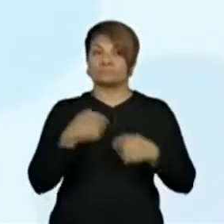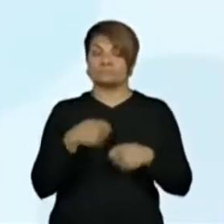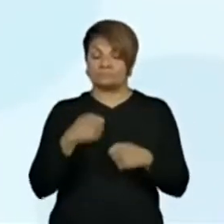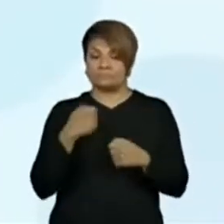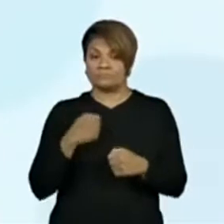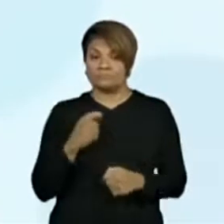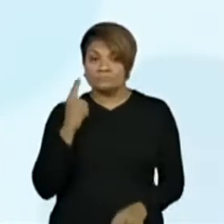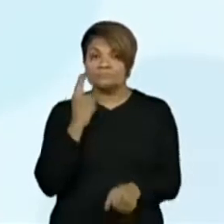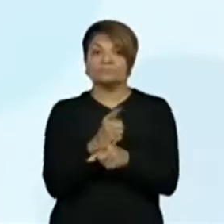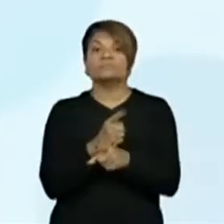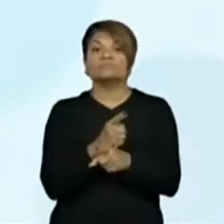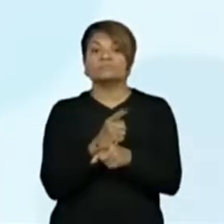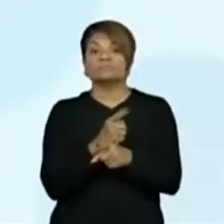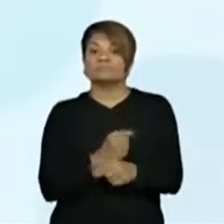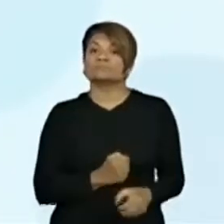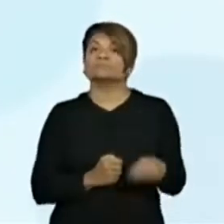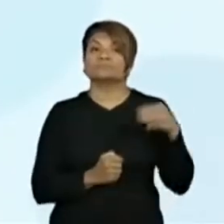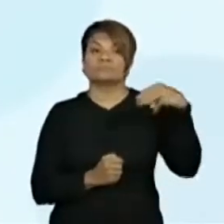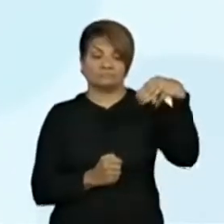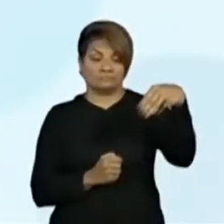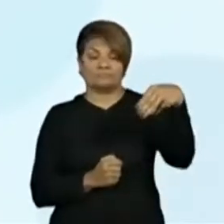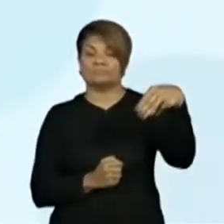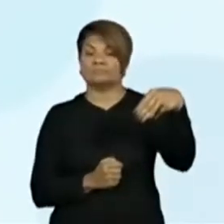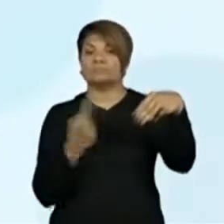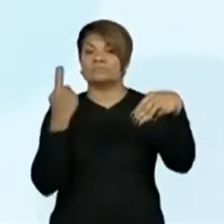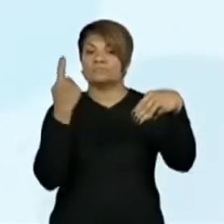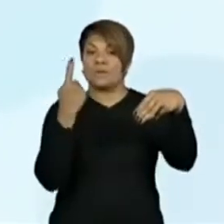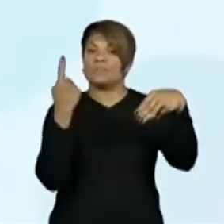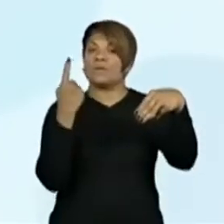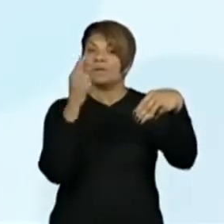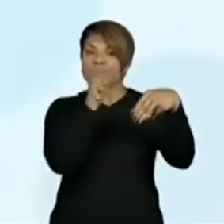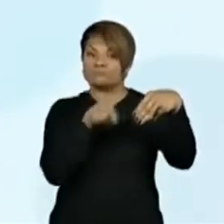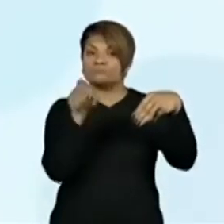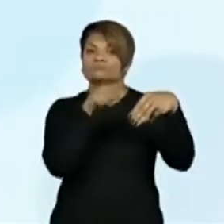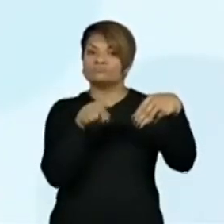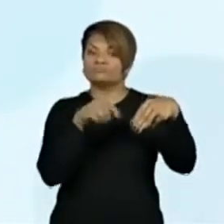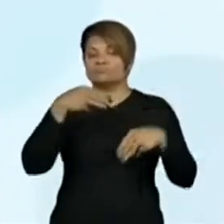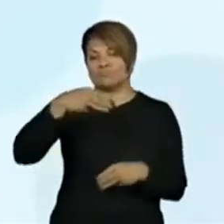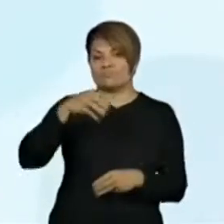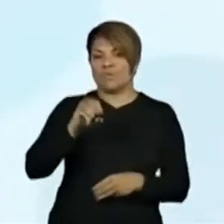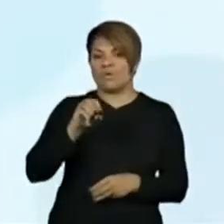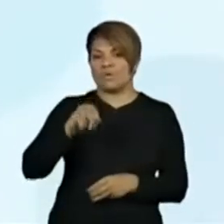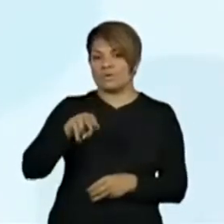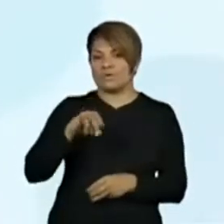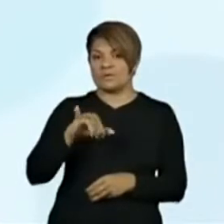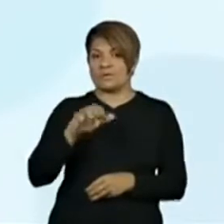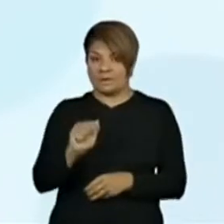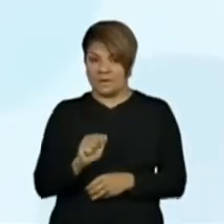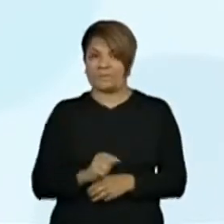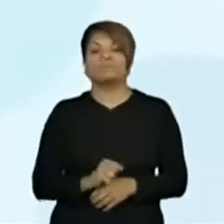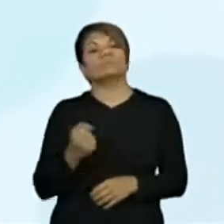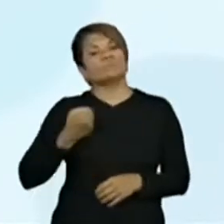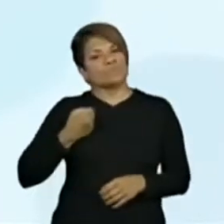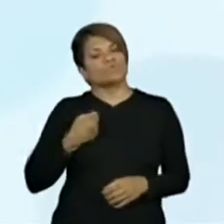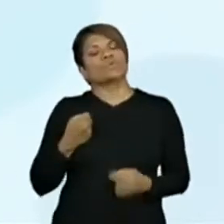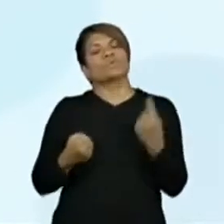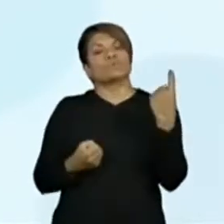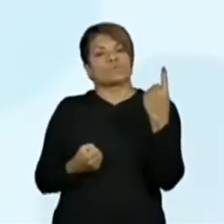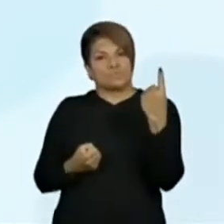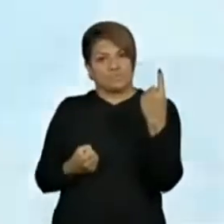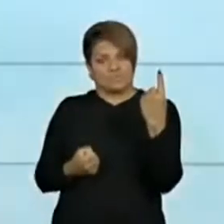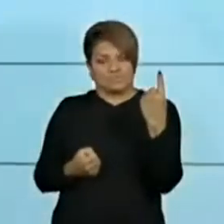ó, e achar a letra... M, foi a primeira que nós marcamos. Então, Mônica. Mônica. É o número, o nome que vem